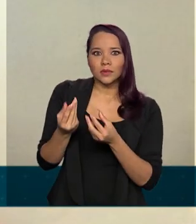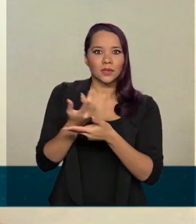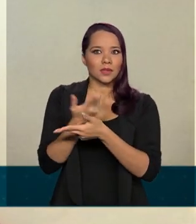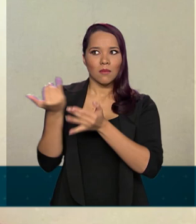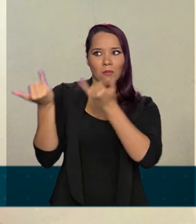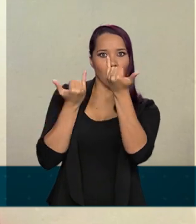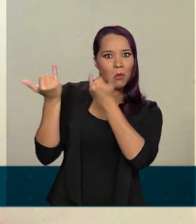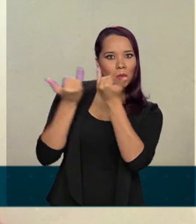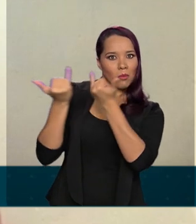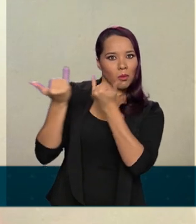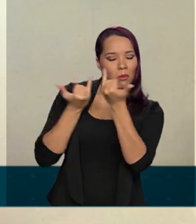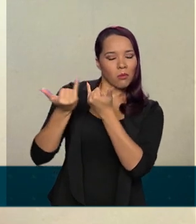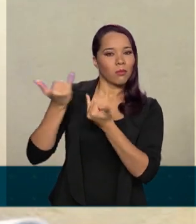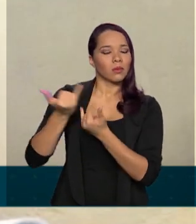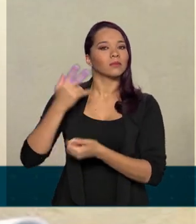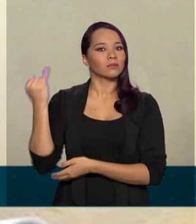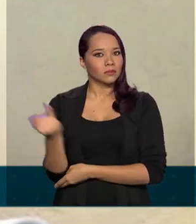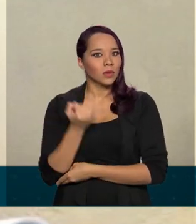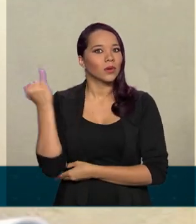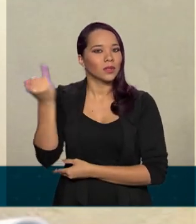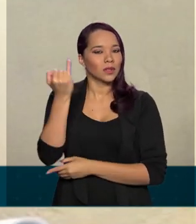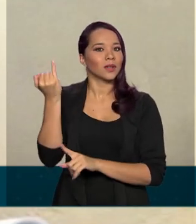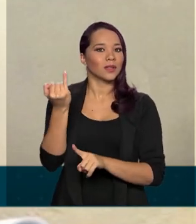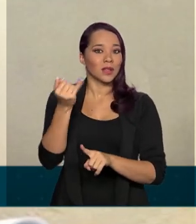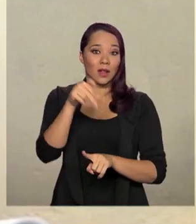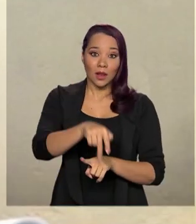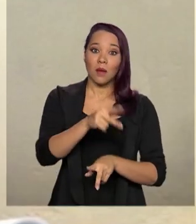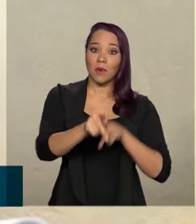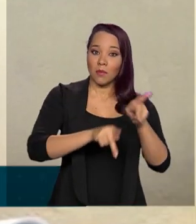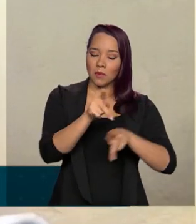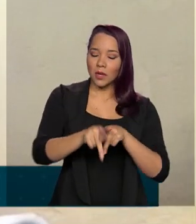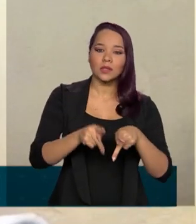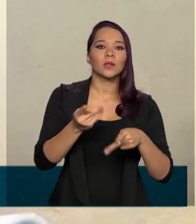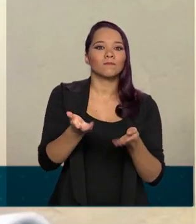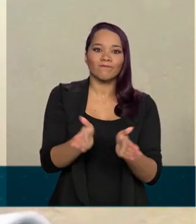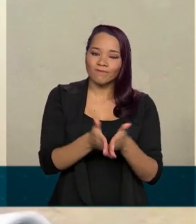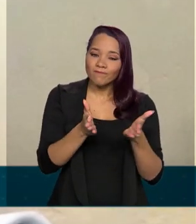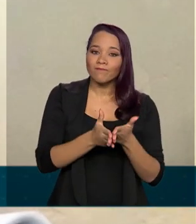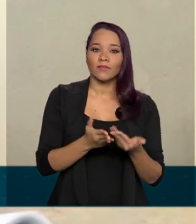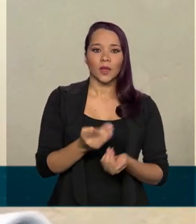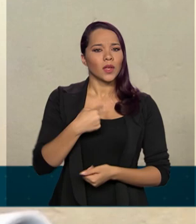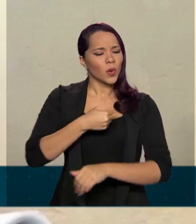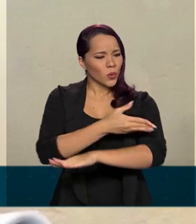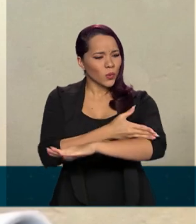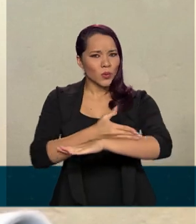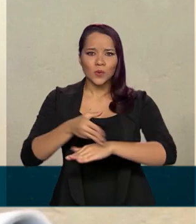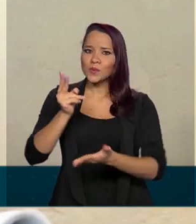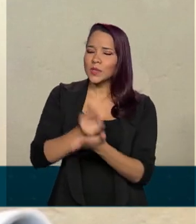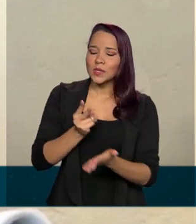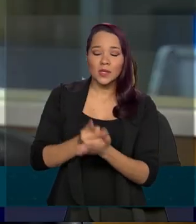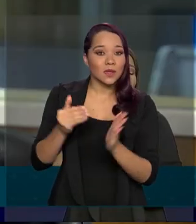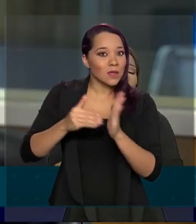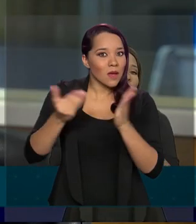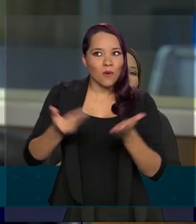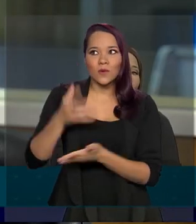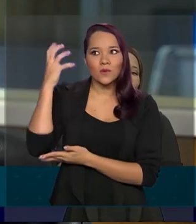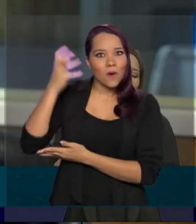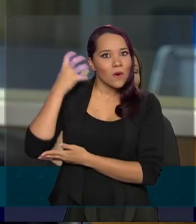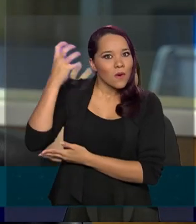importantes, voltadas para a população carente. E eu costumo ouvir a Voz do Brasil até hoje.